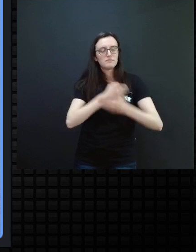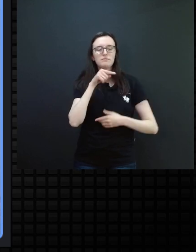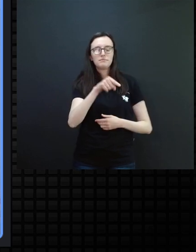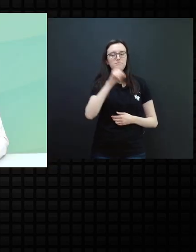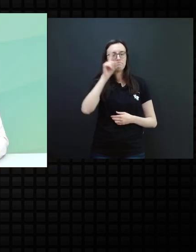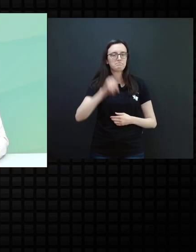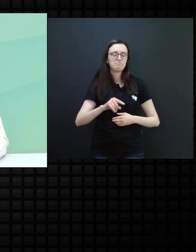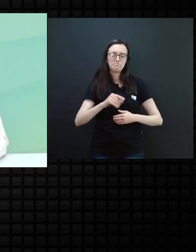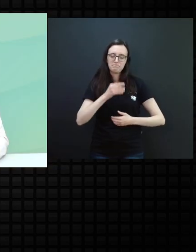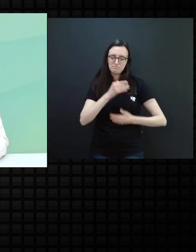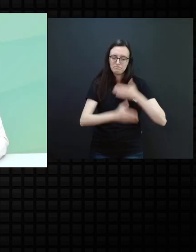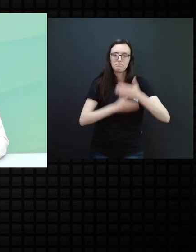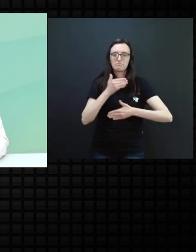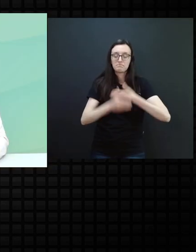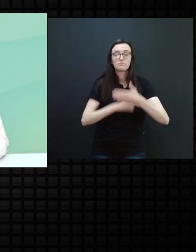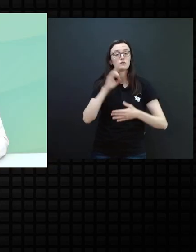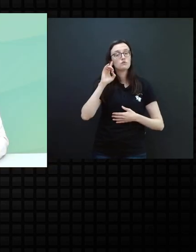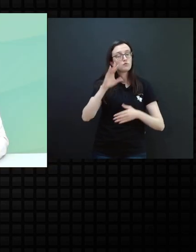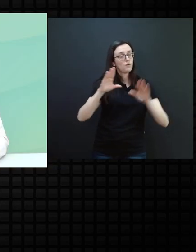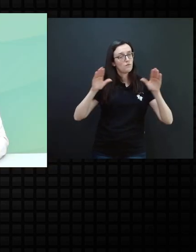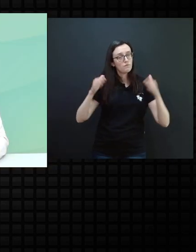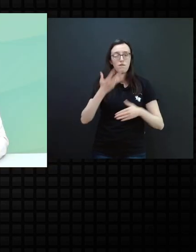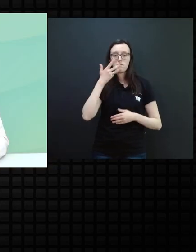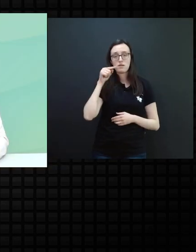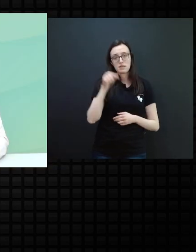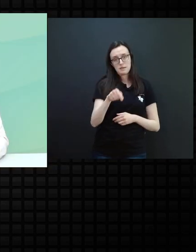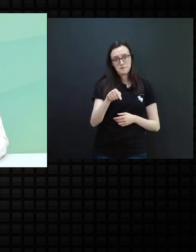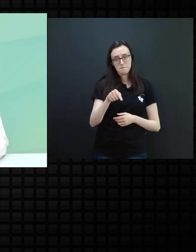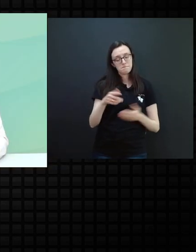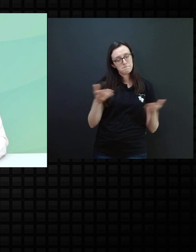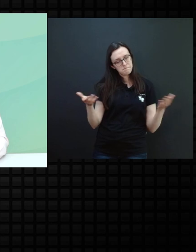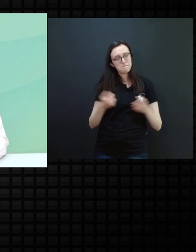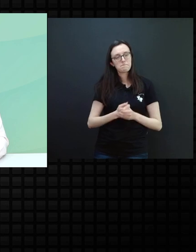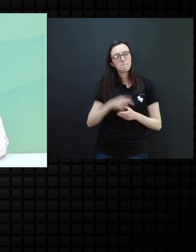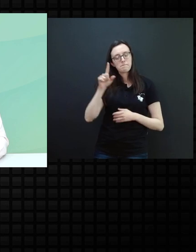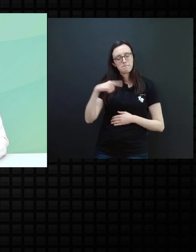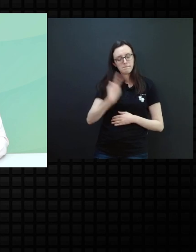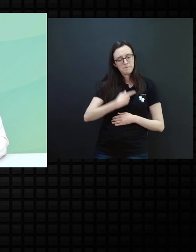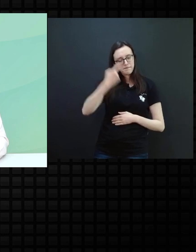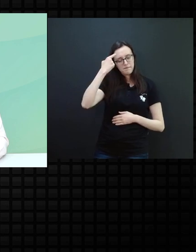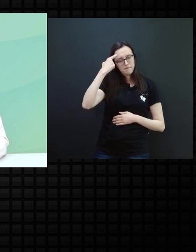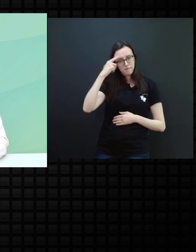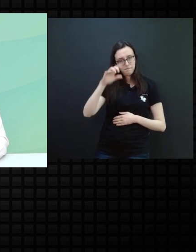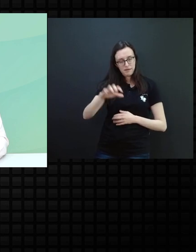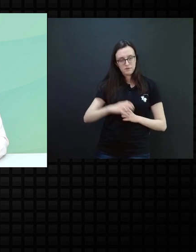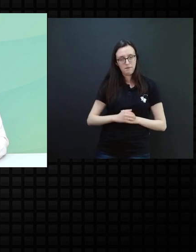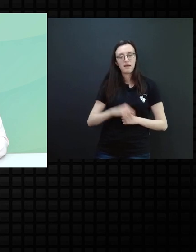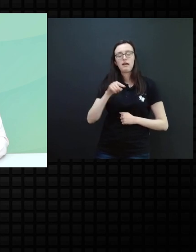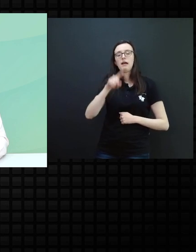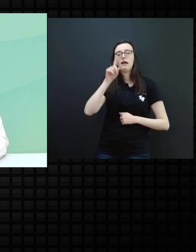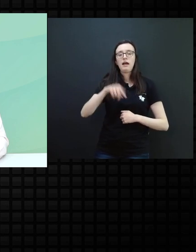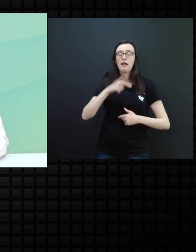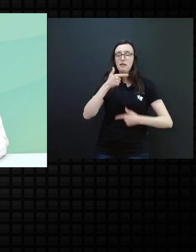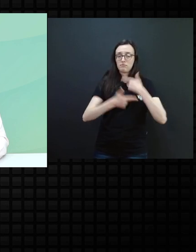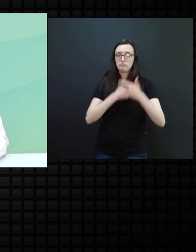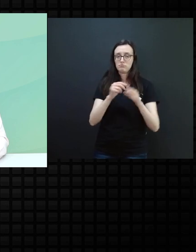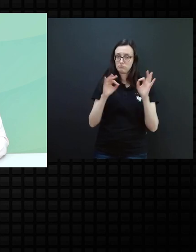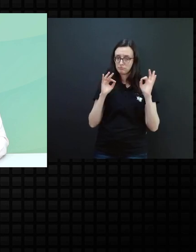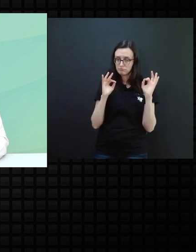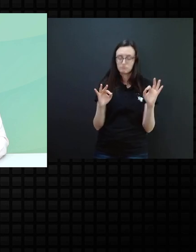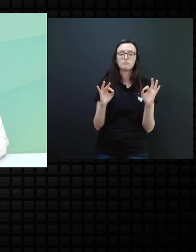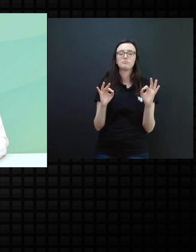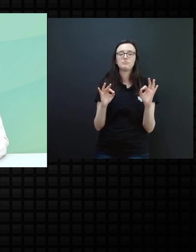é construído só para aquela criança, então é pensar nisso, é um trabalho realmente